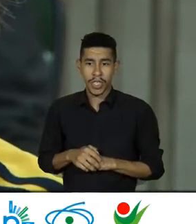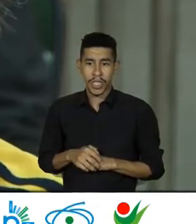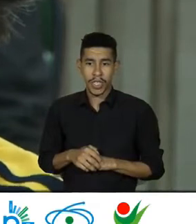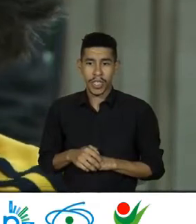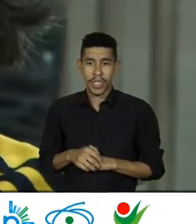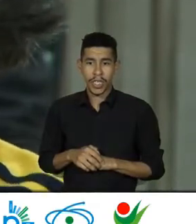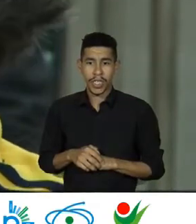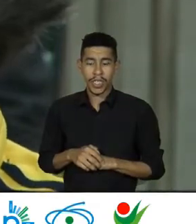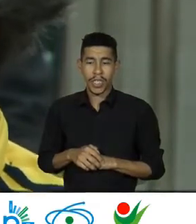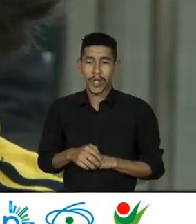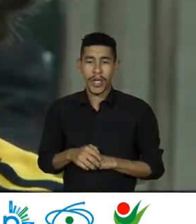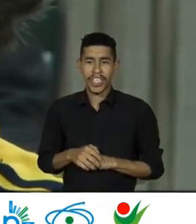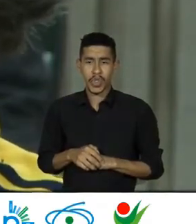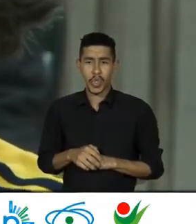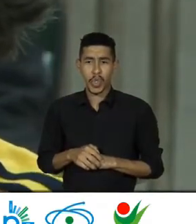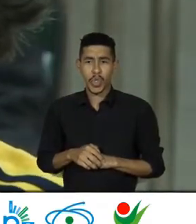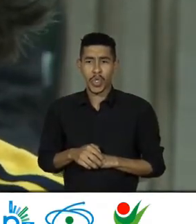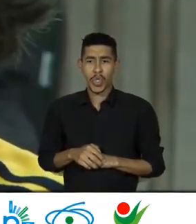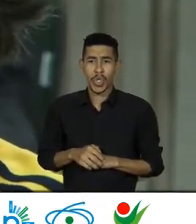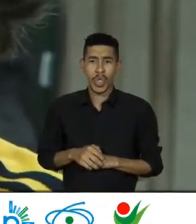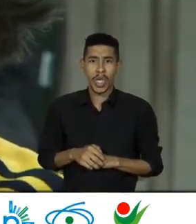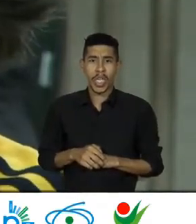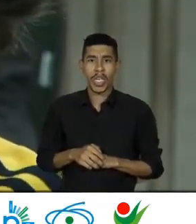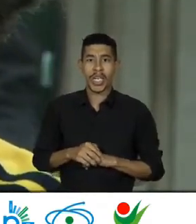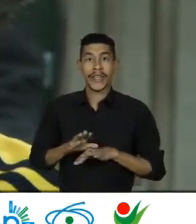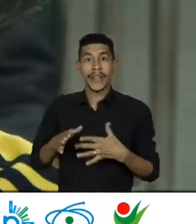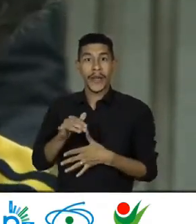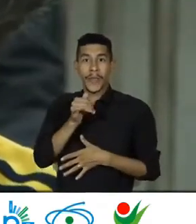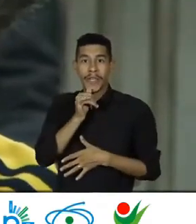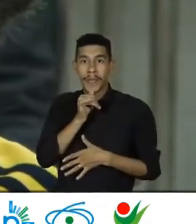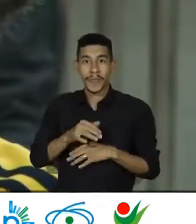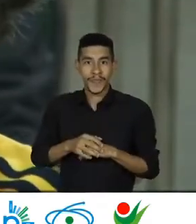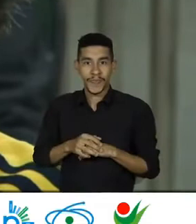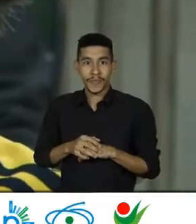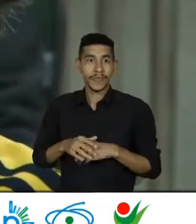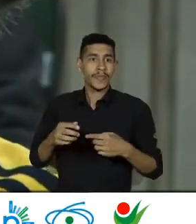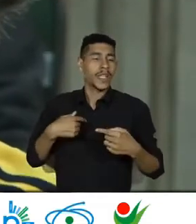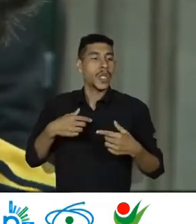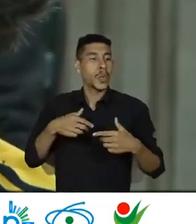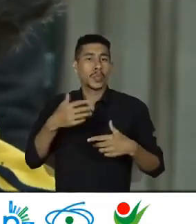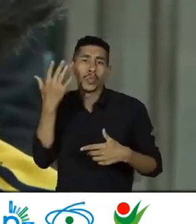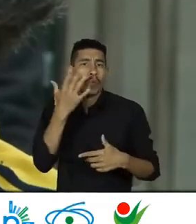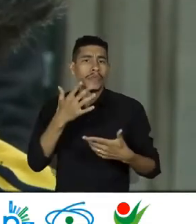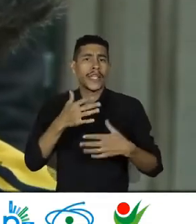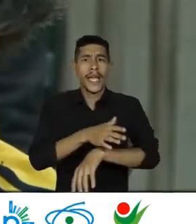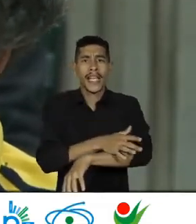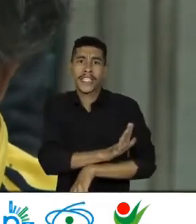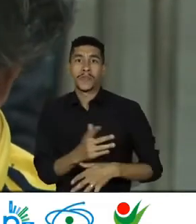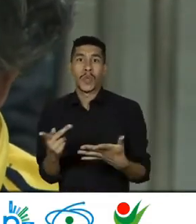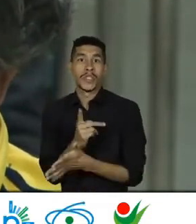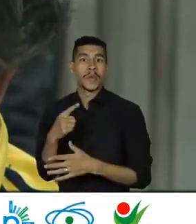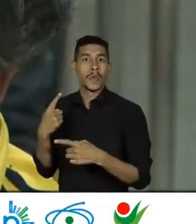um Estudo sobre isso Em Criciúma Caso de Racismo Assim como Os